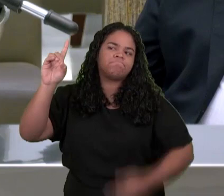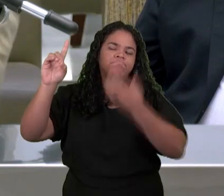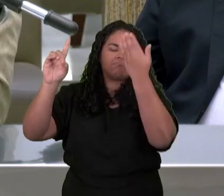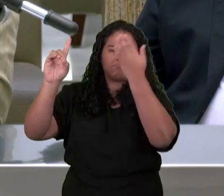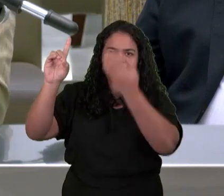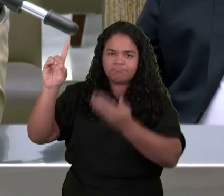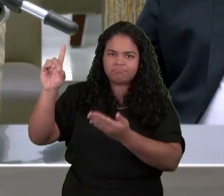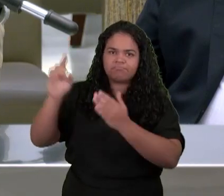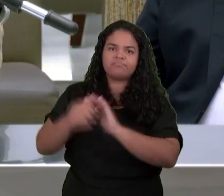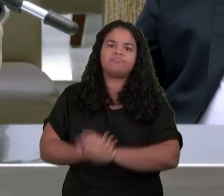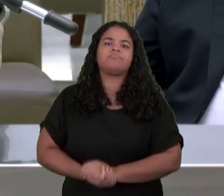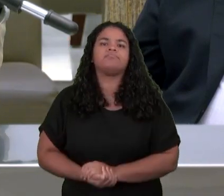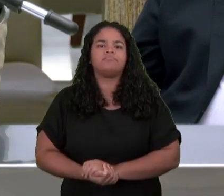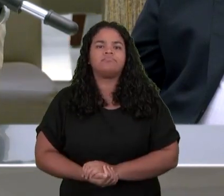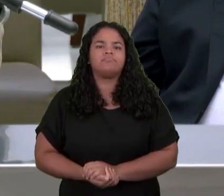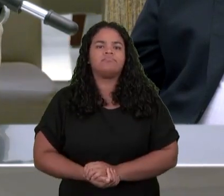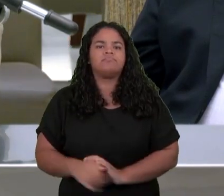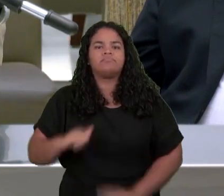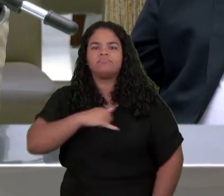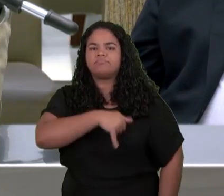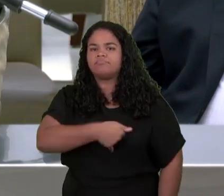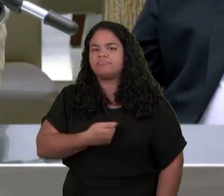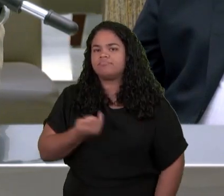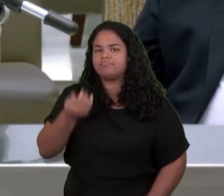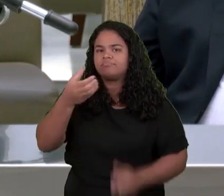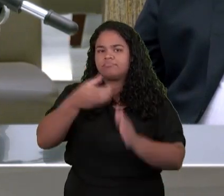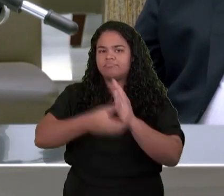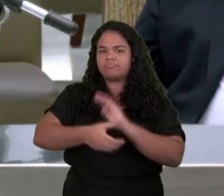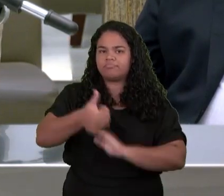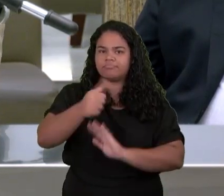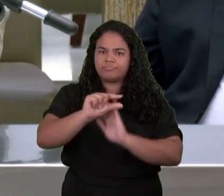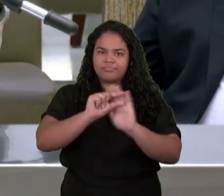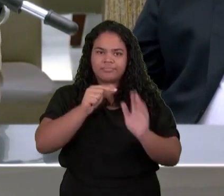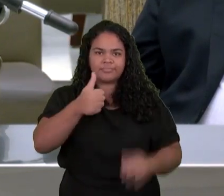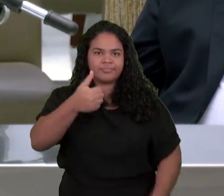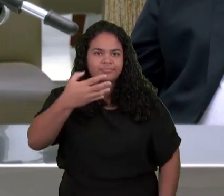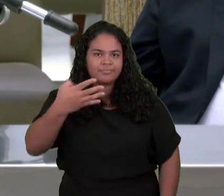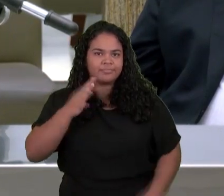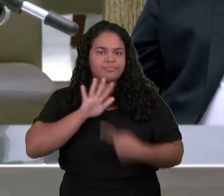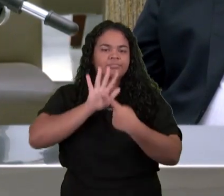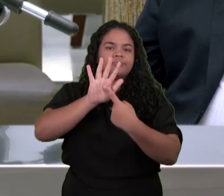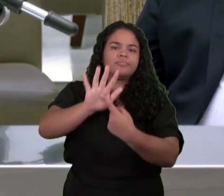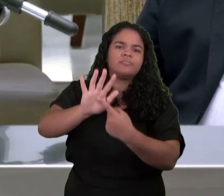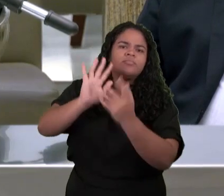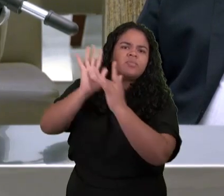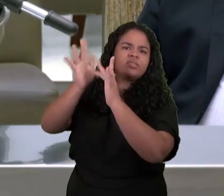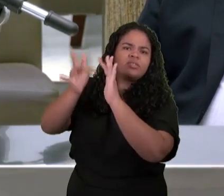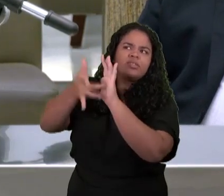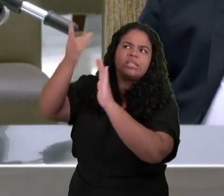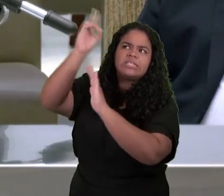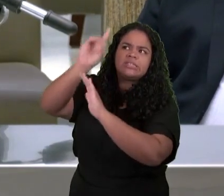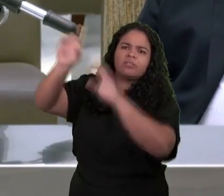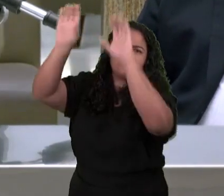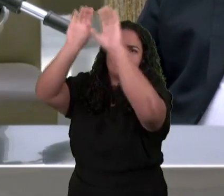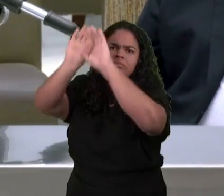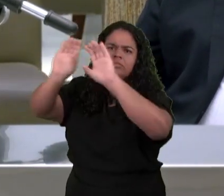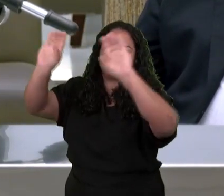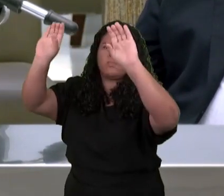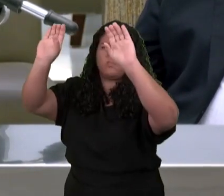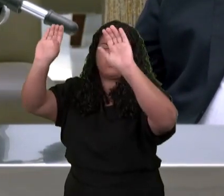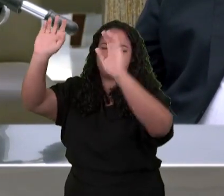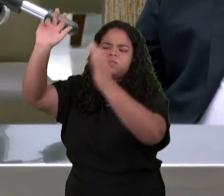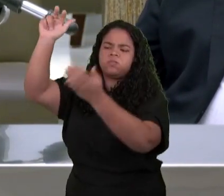14 Ele diz E o verbo Se fez Carne E habitou Entre Nós E